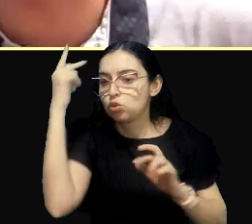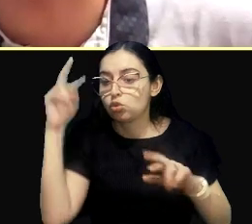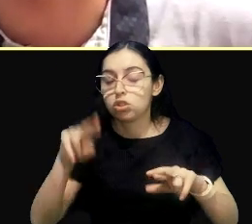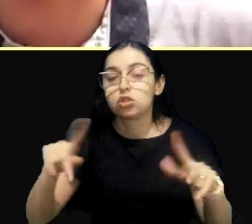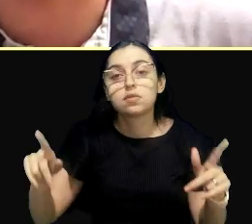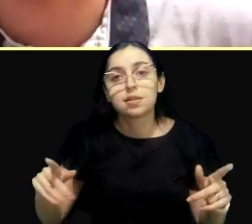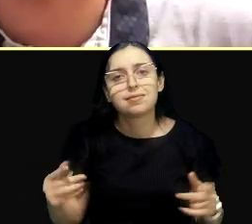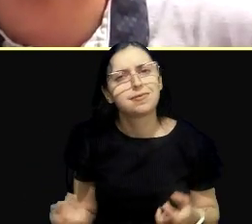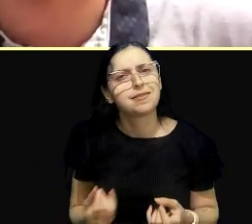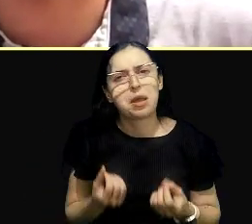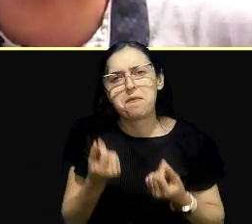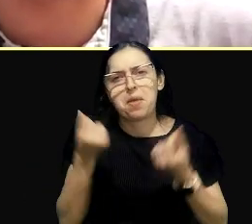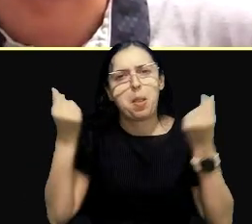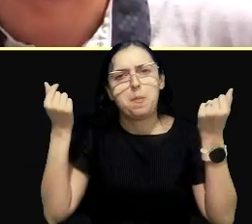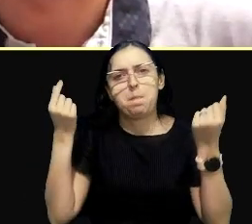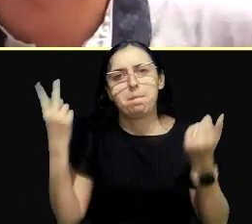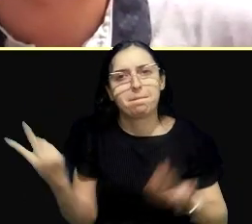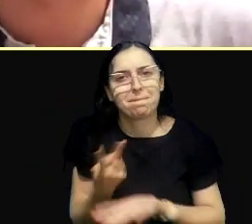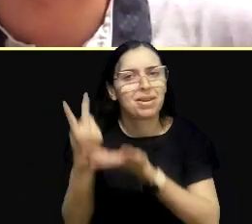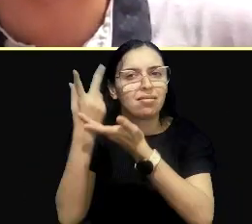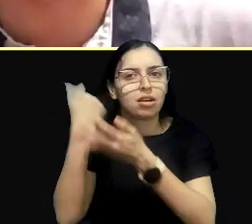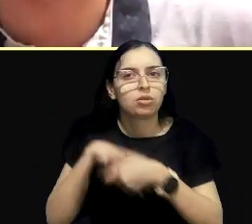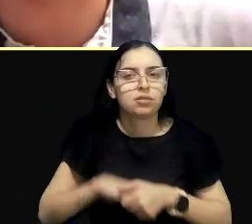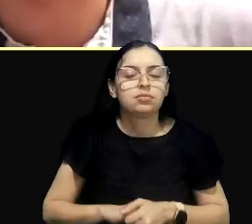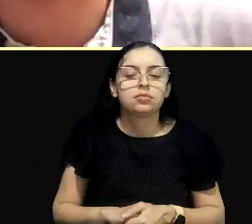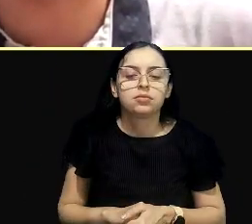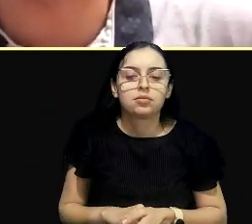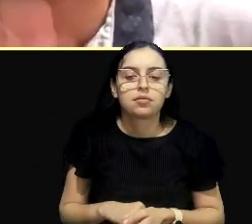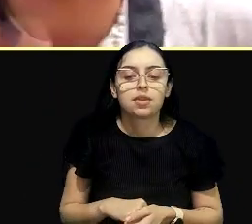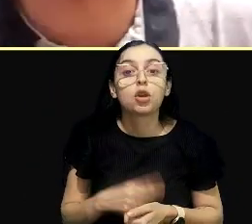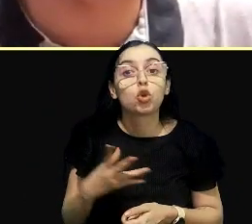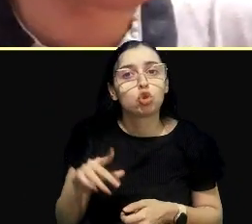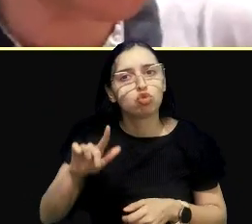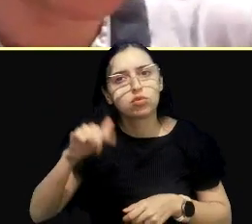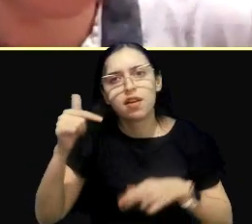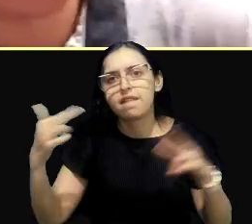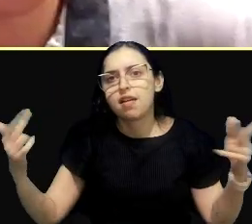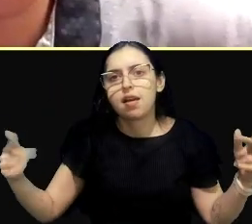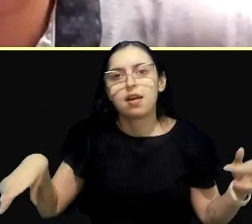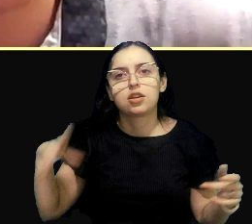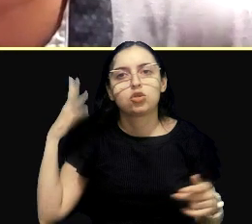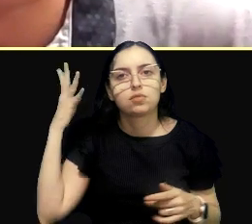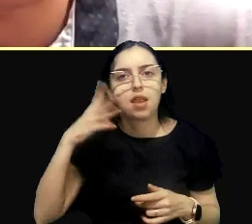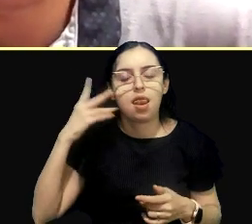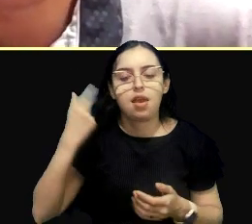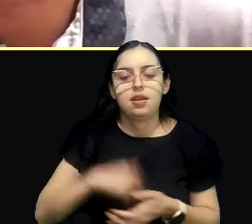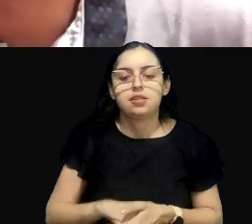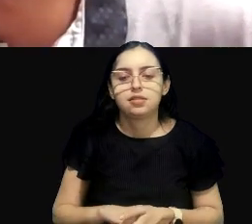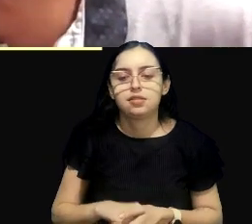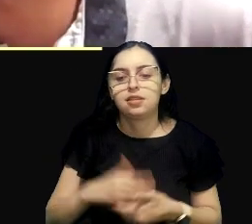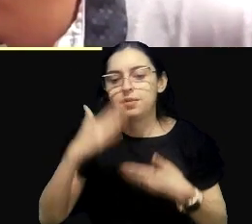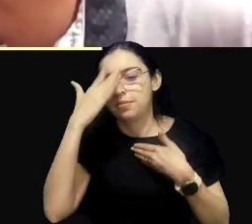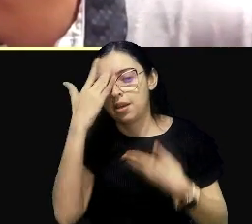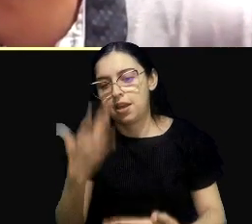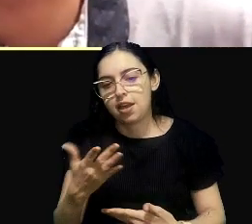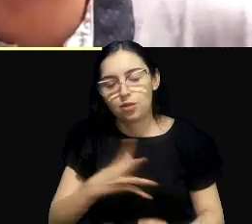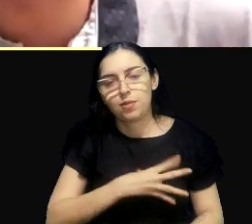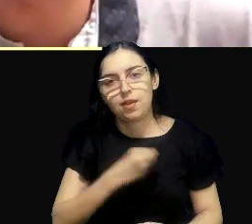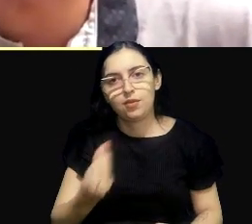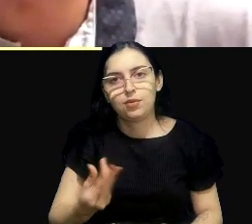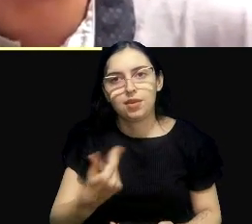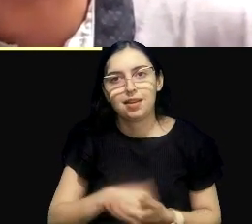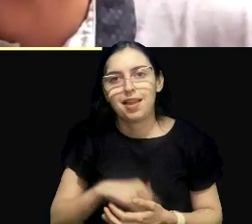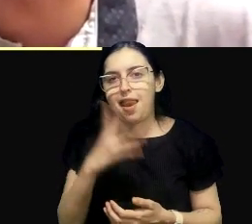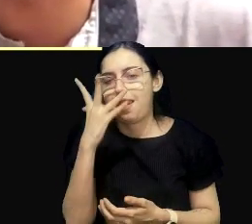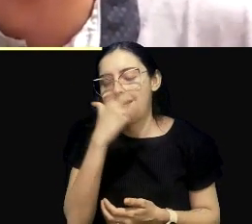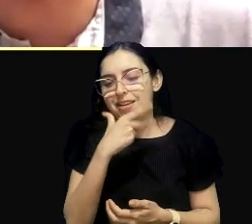enriquecedores, então espero que a gente tenha outras oportunidades para fazer isso, e agradeço, Inês, pelos votos aí para a minha filha, que ela é